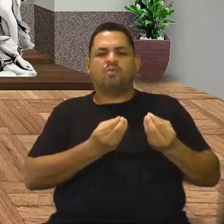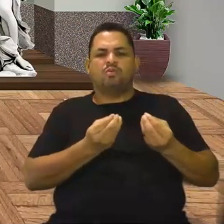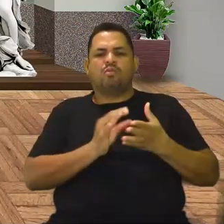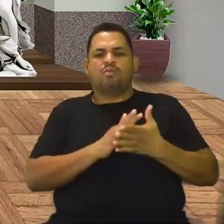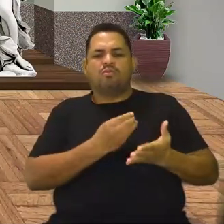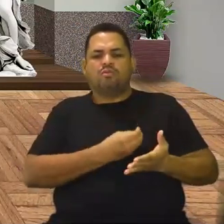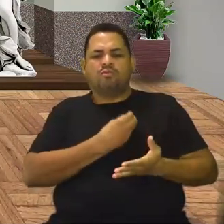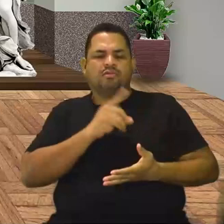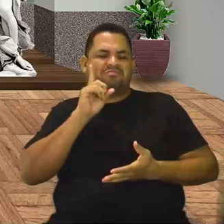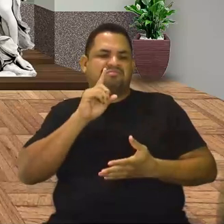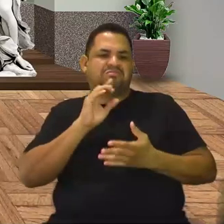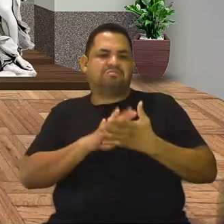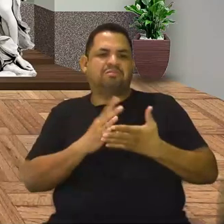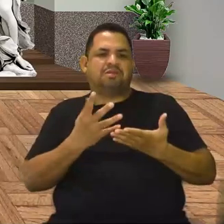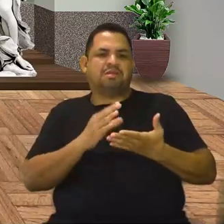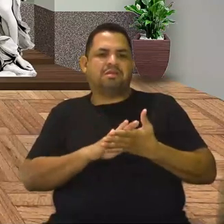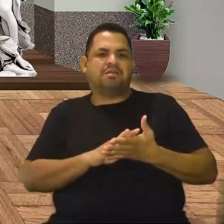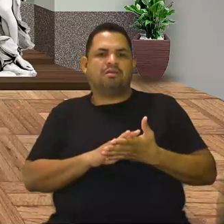-americano era invejado.